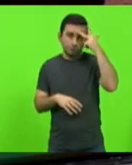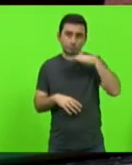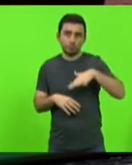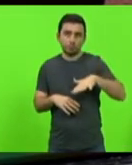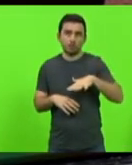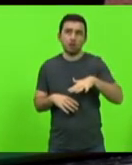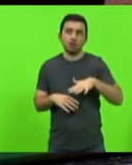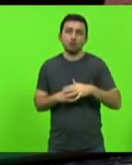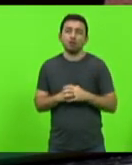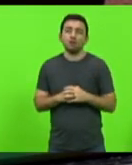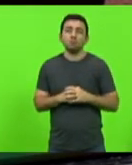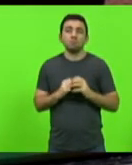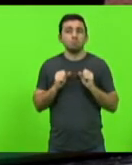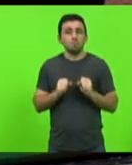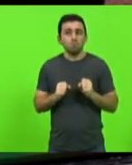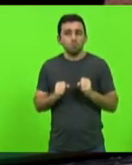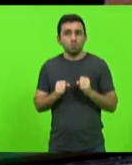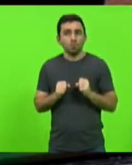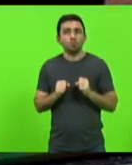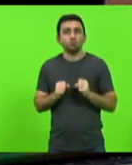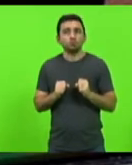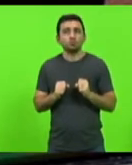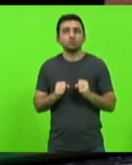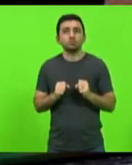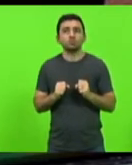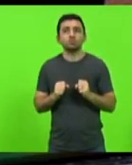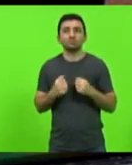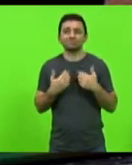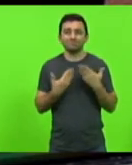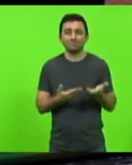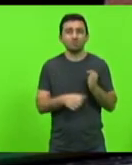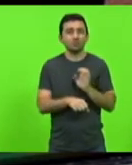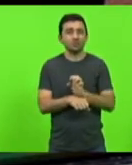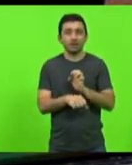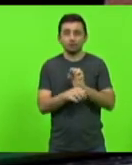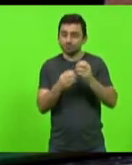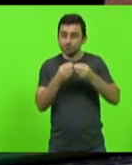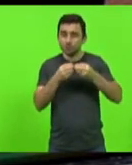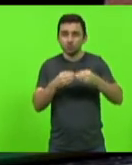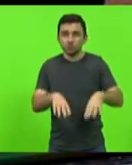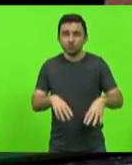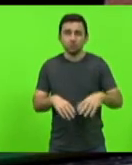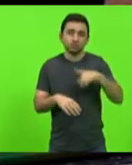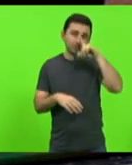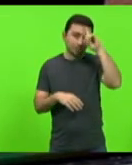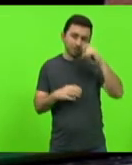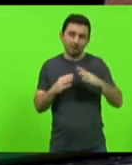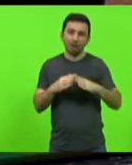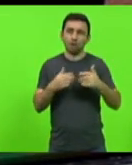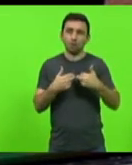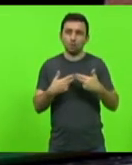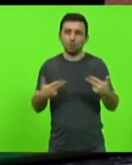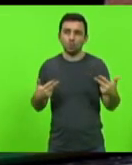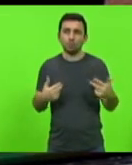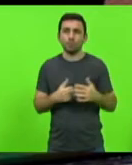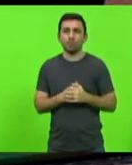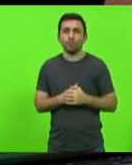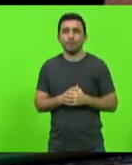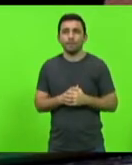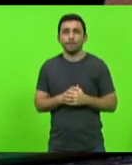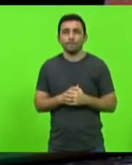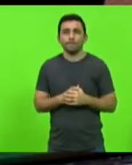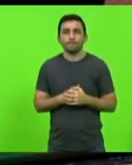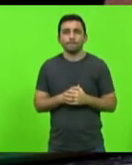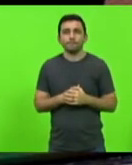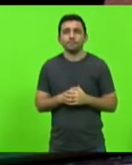acidentes que podem levar o Estado a ter muito prejuízo por conta de hospitais, enfim. E outro problema que nós temos também é